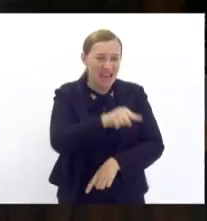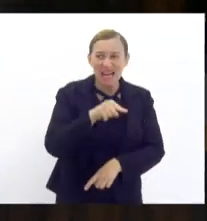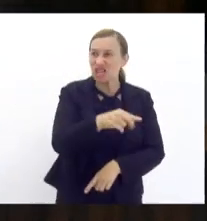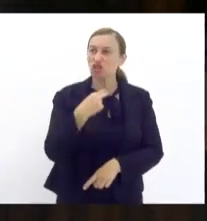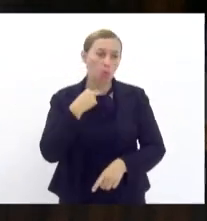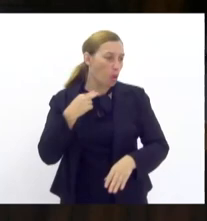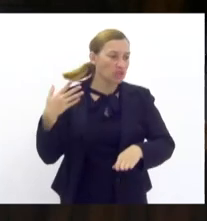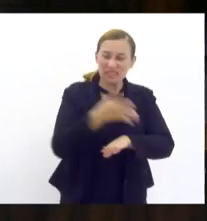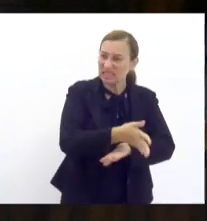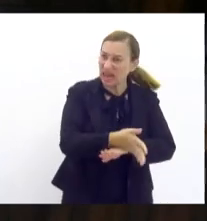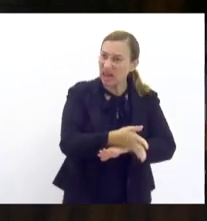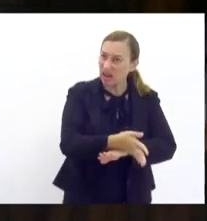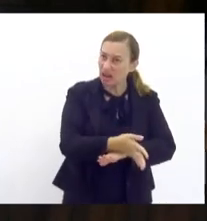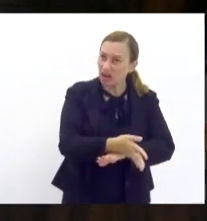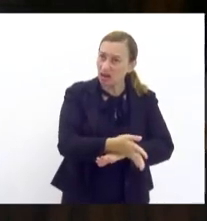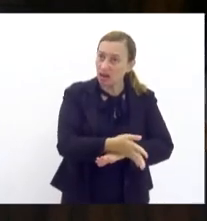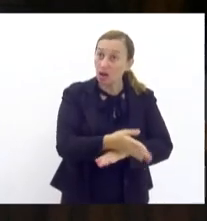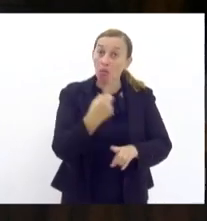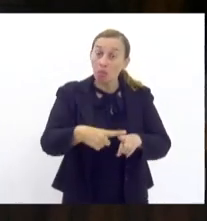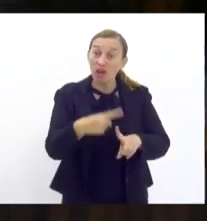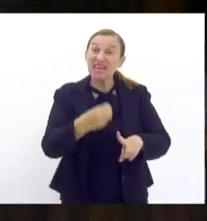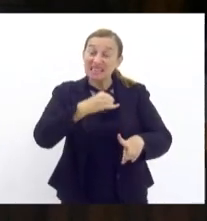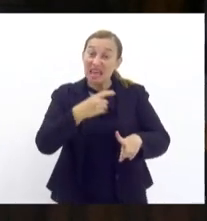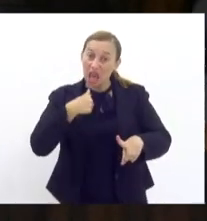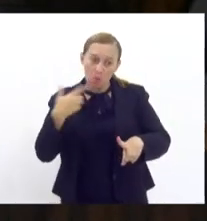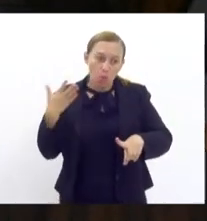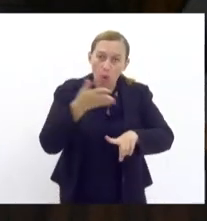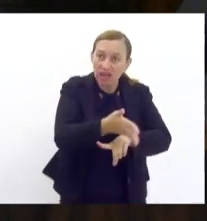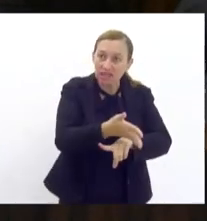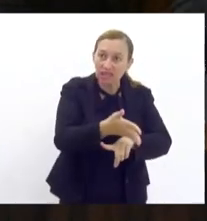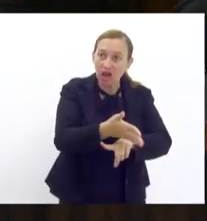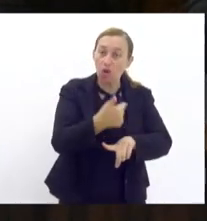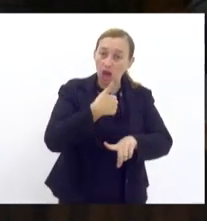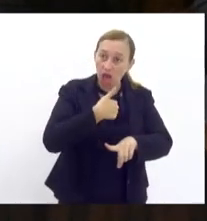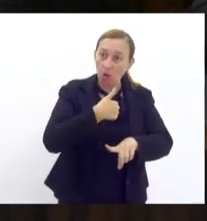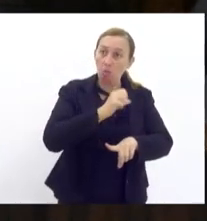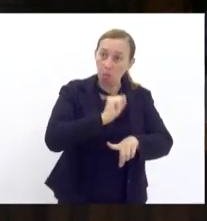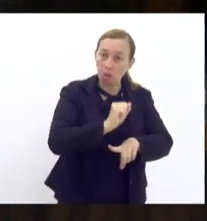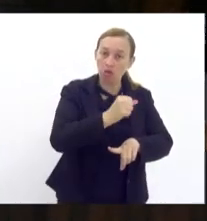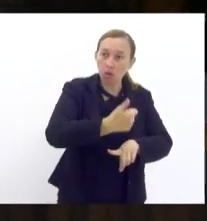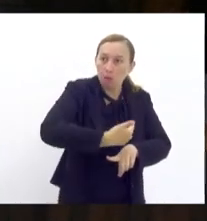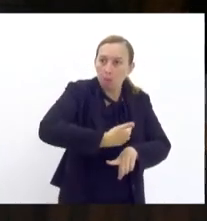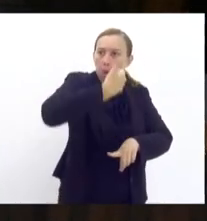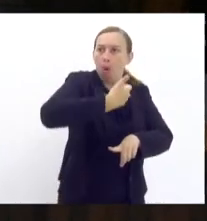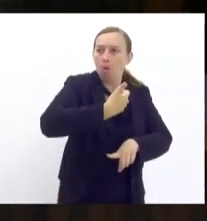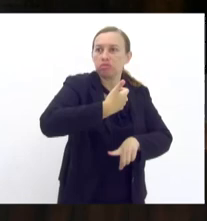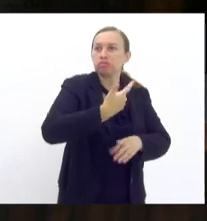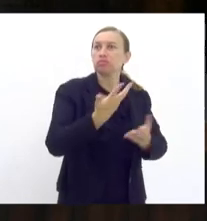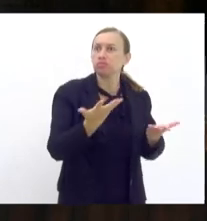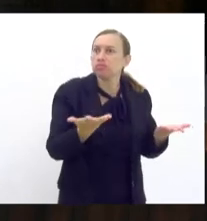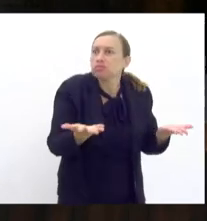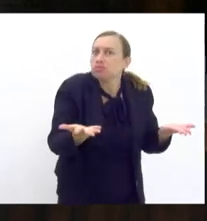posso entrar porque se eu entrar eu corro o risco de ser assassinado